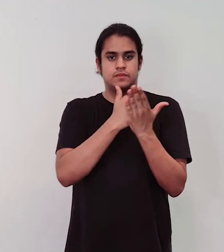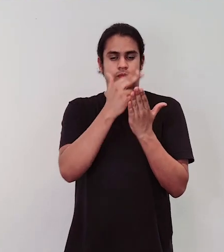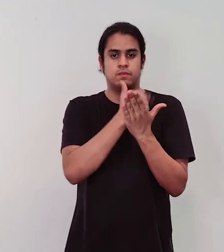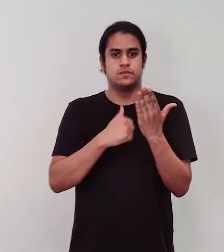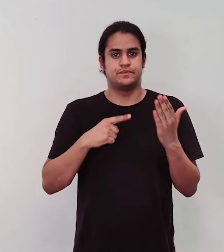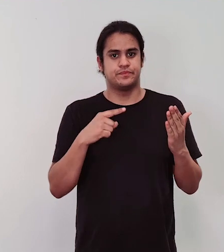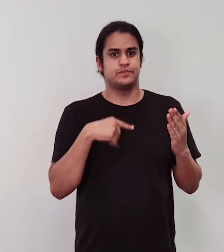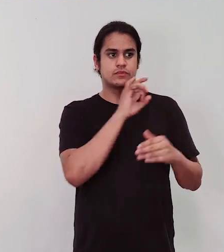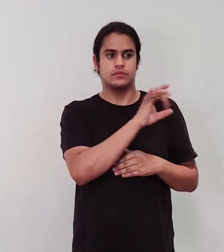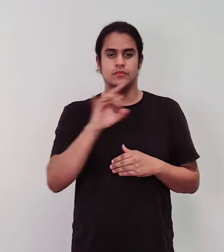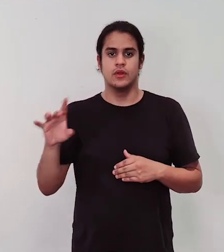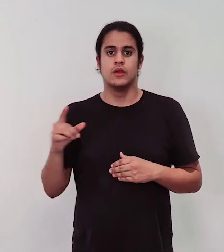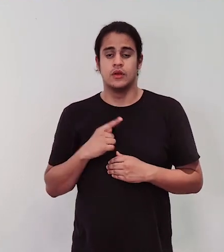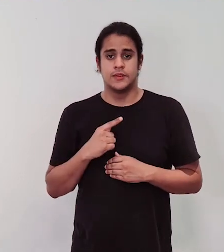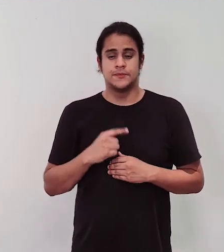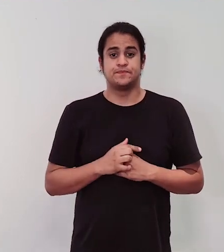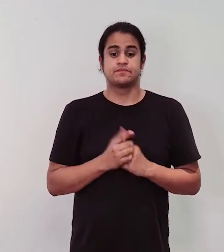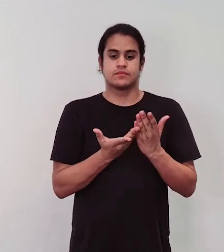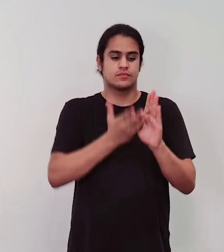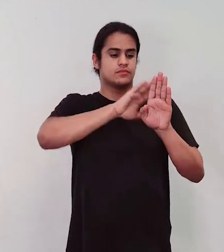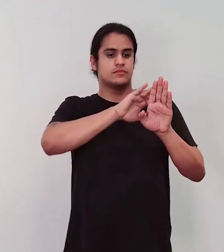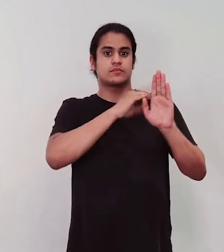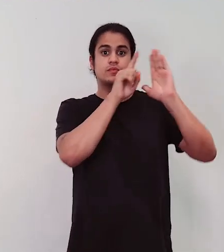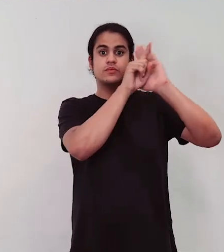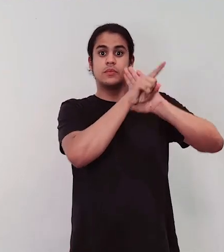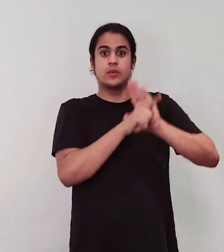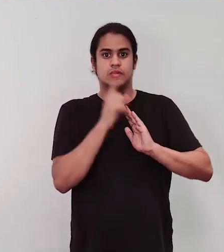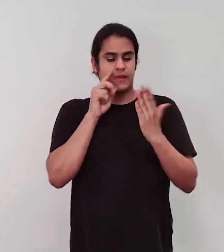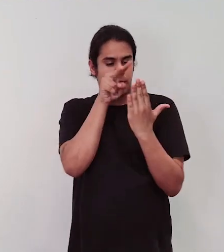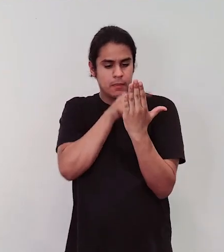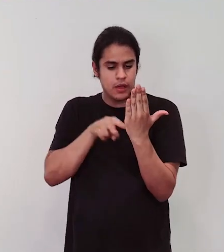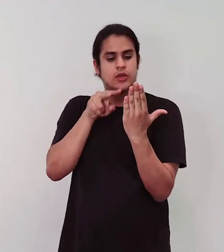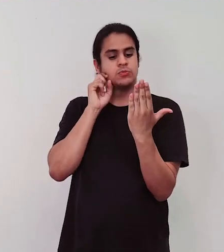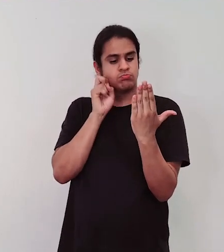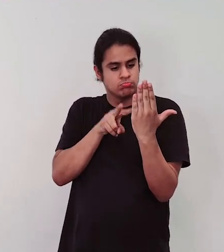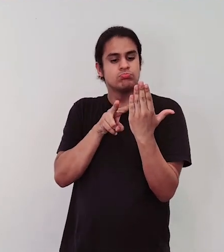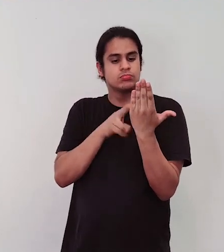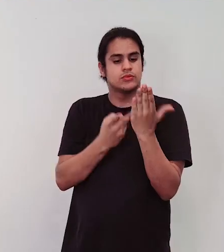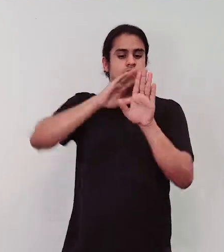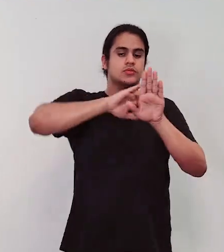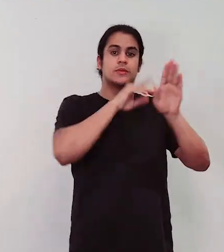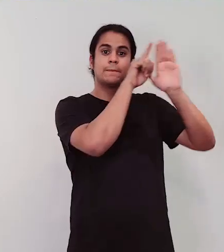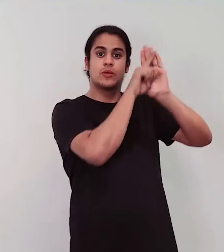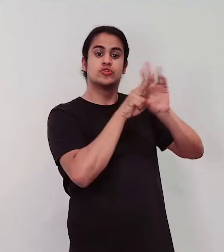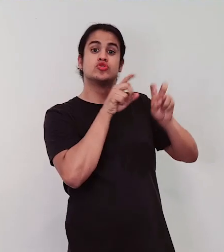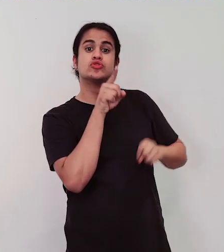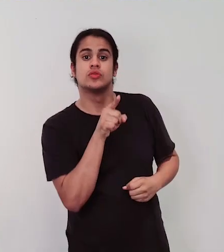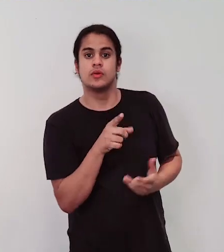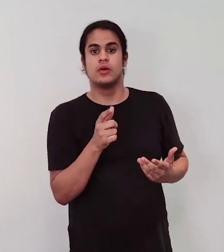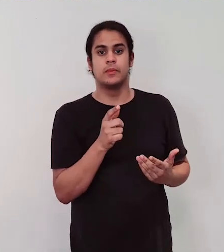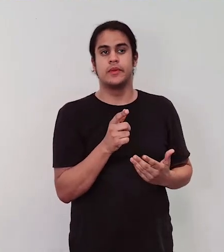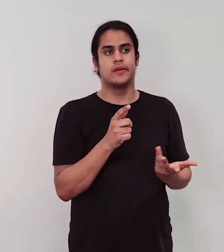cartões e atrás tem várias perguntas sobre a imagem, sobre a situação que está apresentada na imagem, com algumas